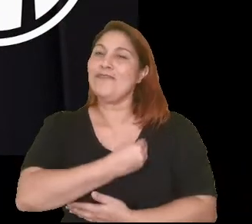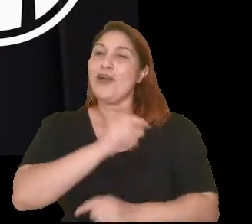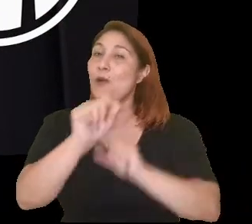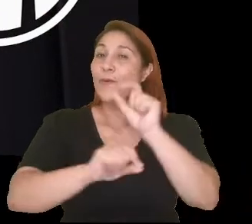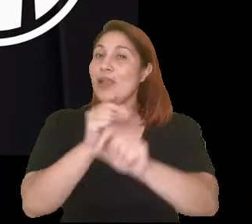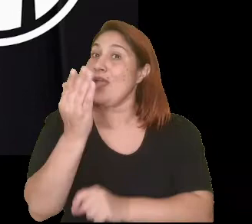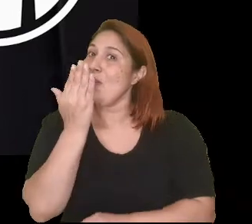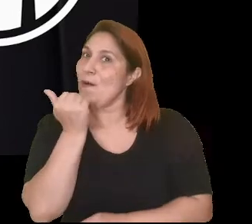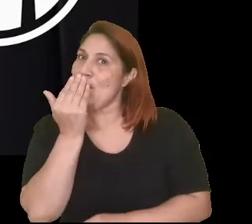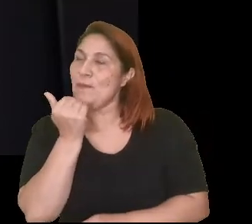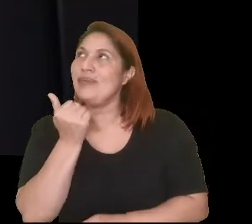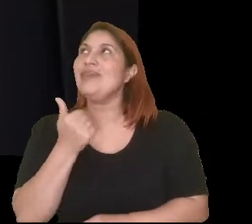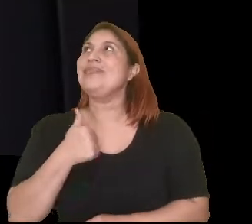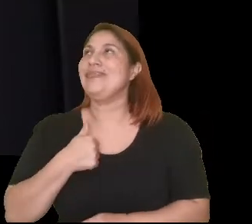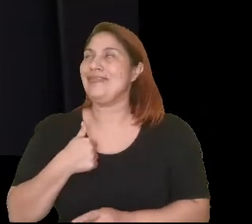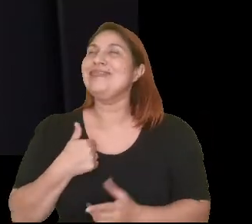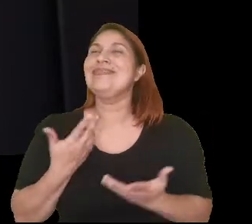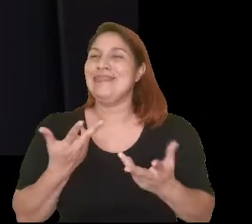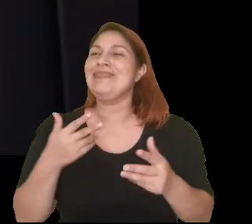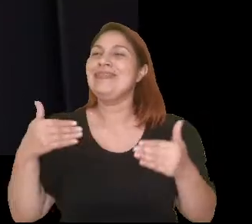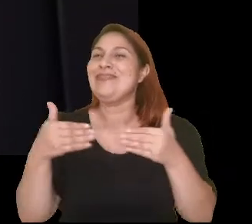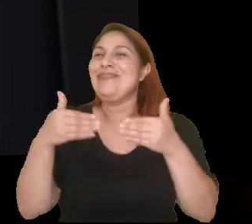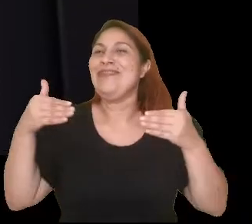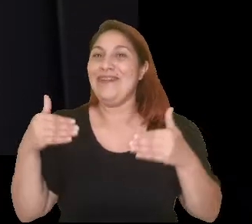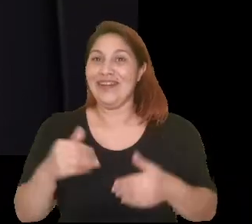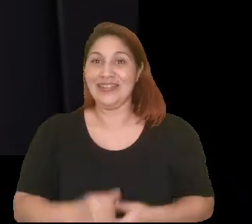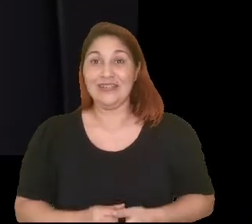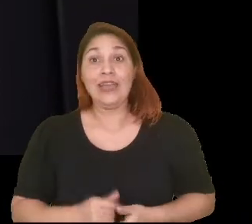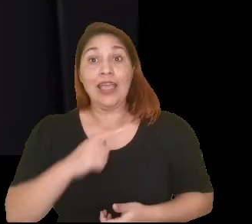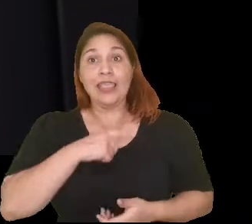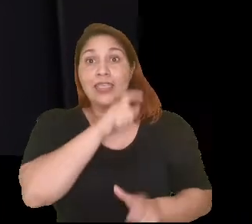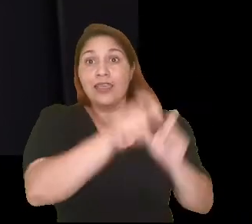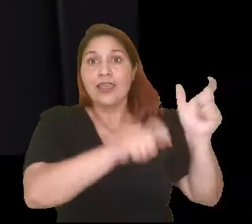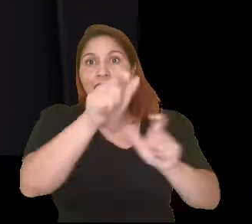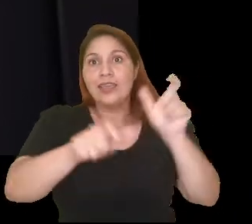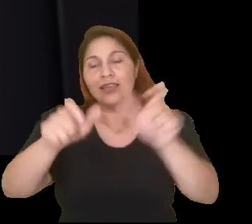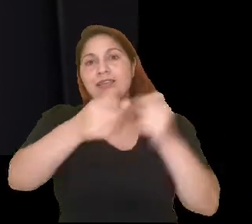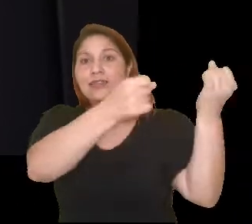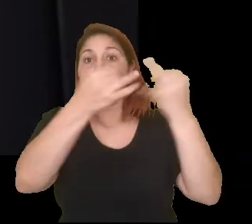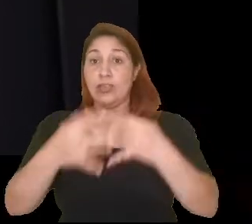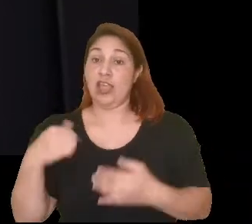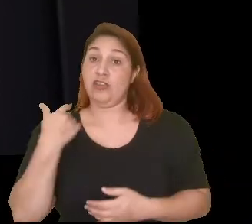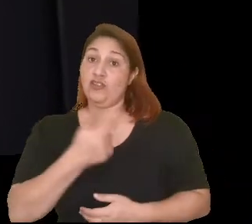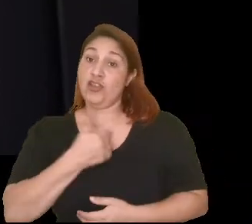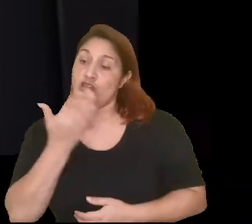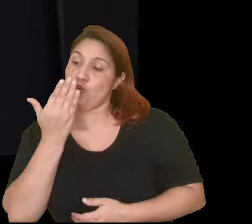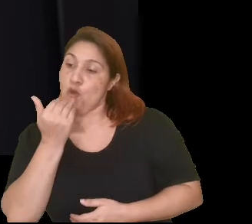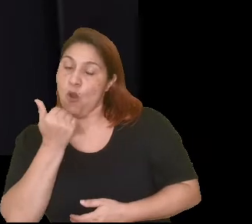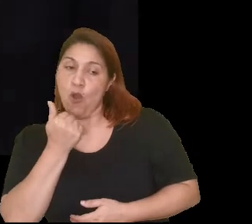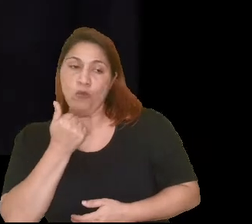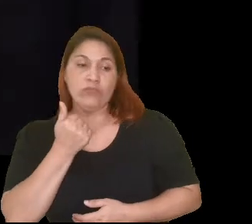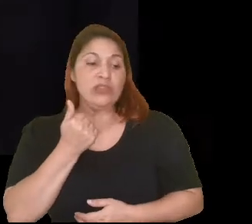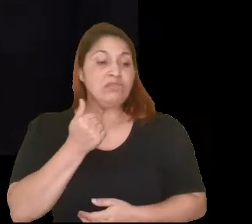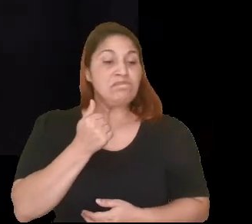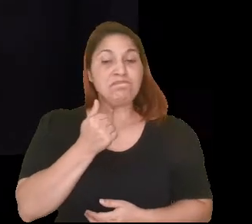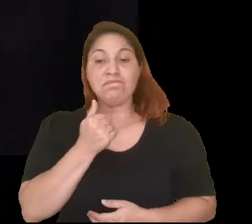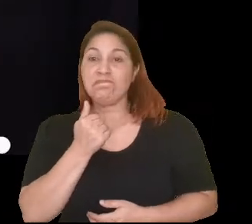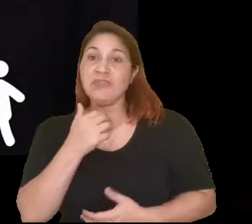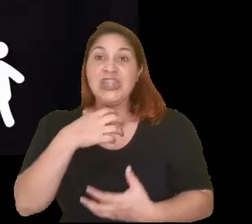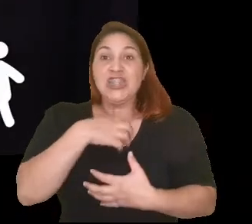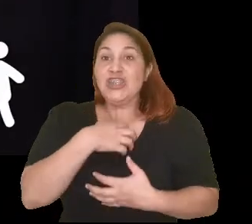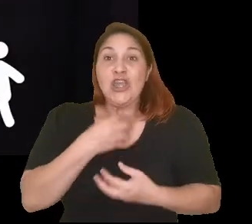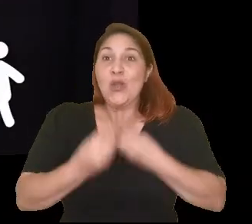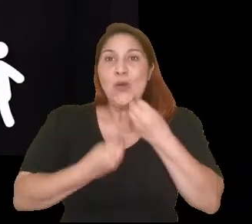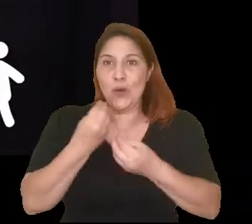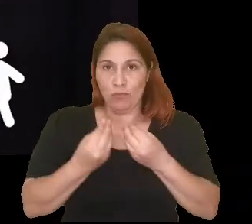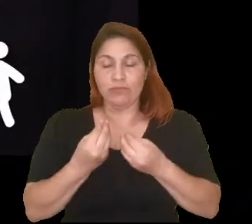identifico muito com isso. E tem muita gente que diz por aí que a gente é o que a gente come. E tem verdade nisso aí, hein? A forma como